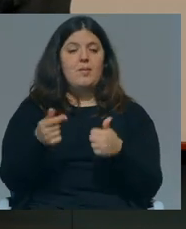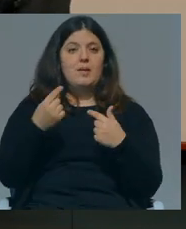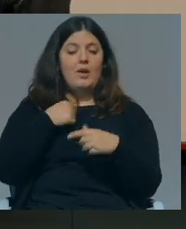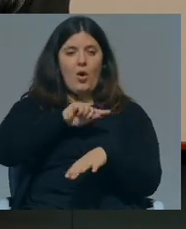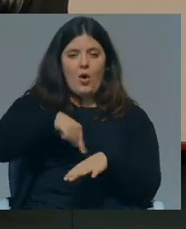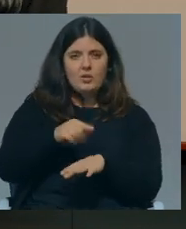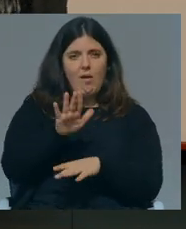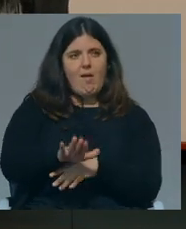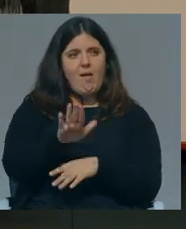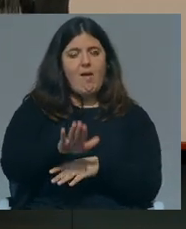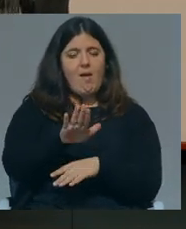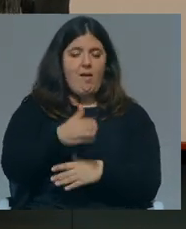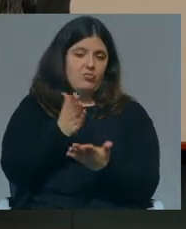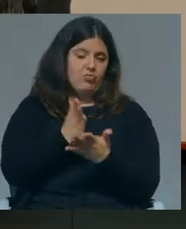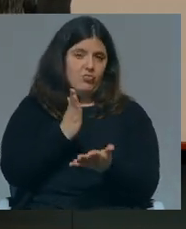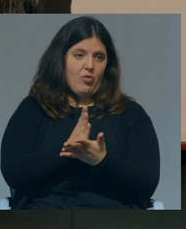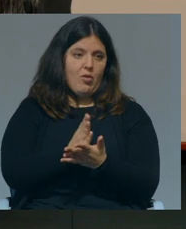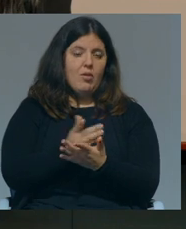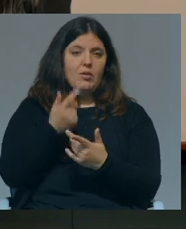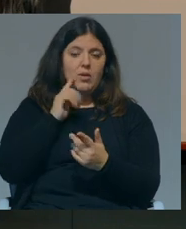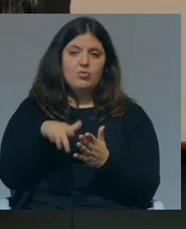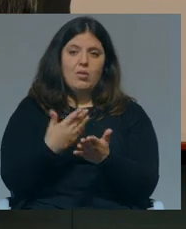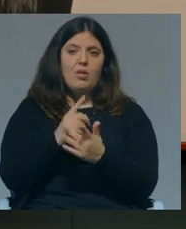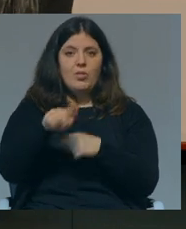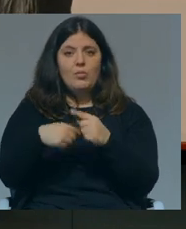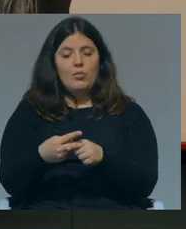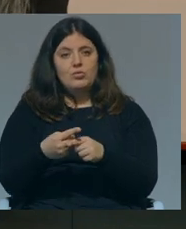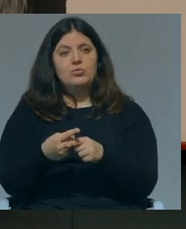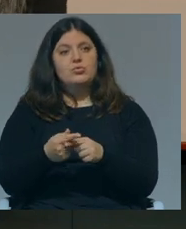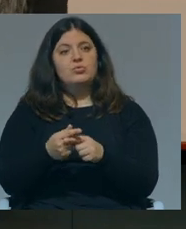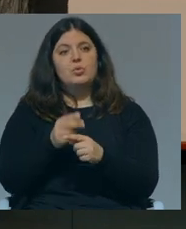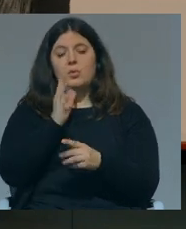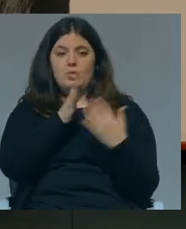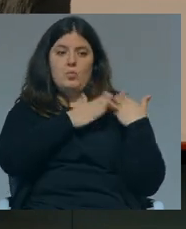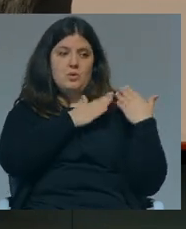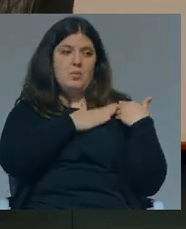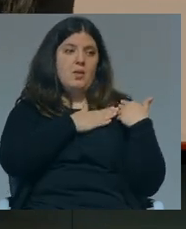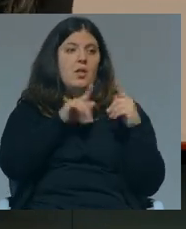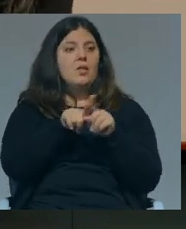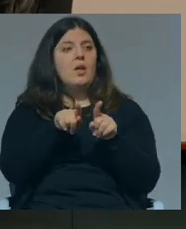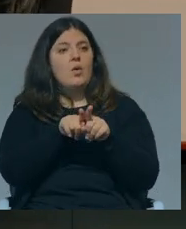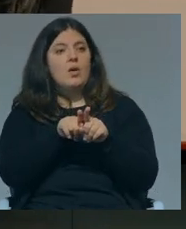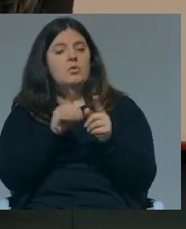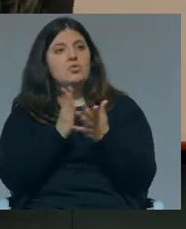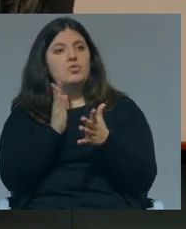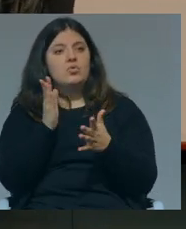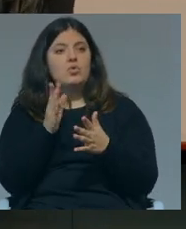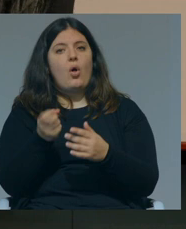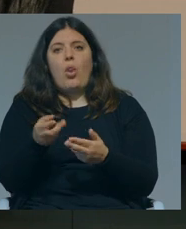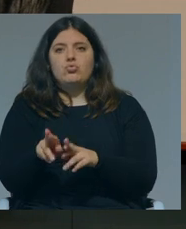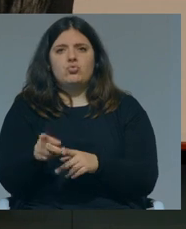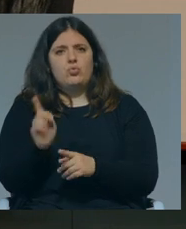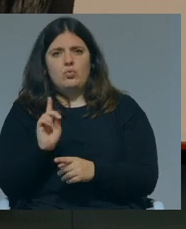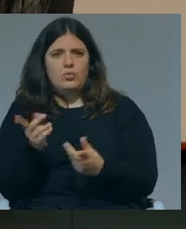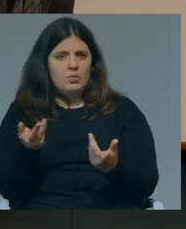horas e horas a fio lá dentro nos consegue oferecer precisamente isso como uma responsabilidade e não como uma espécie de luxo